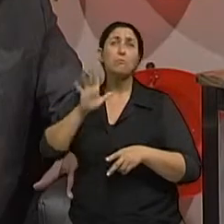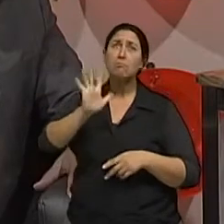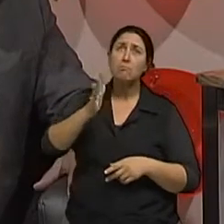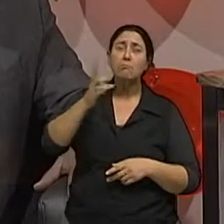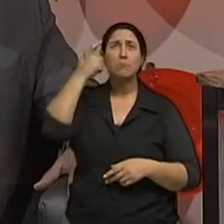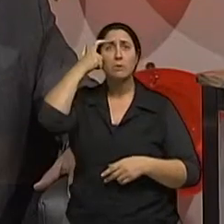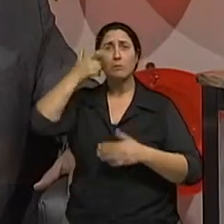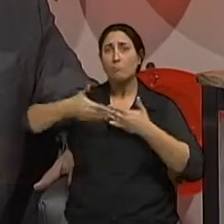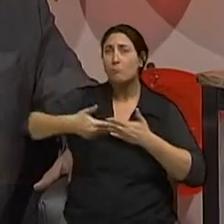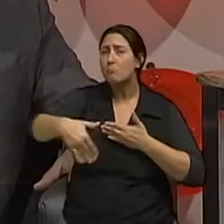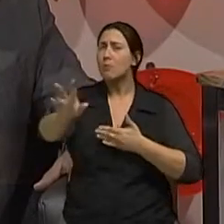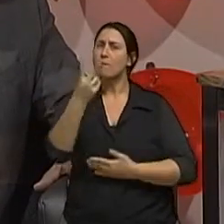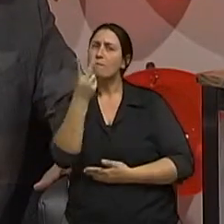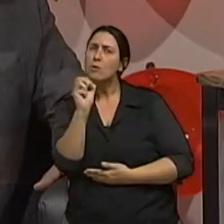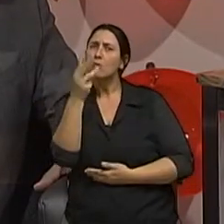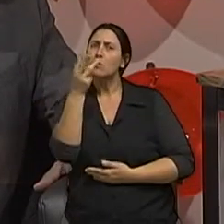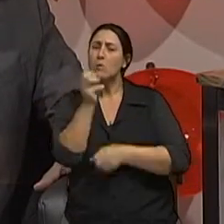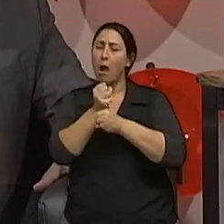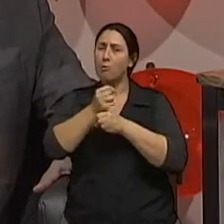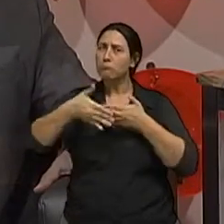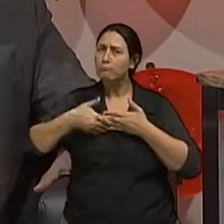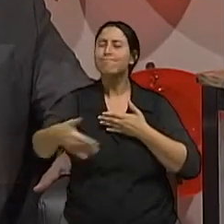20, 30 anos isso vai aumentar cada vez mais.